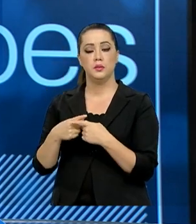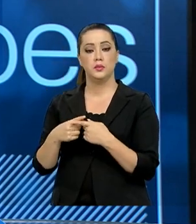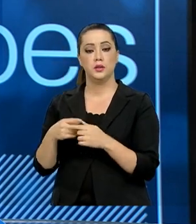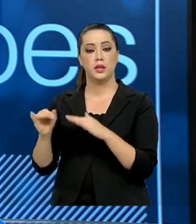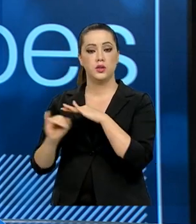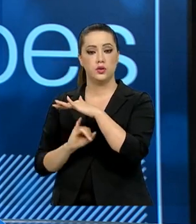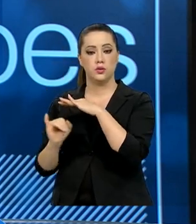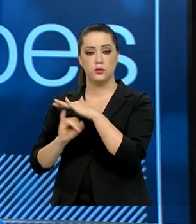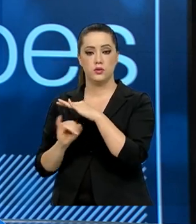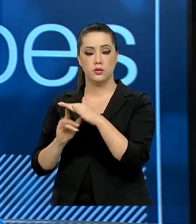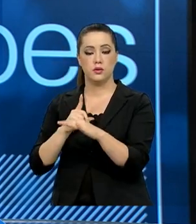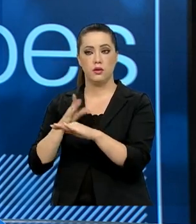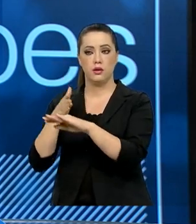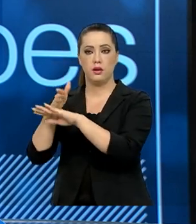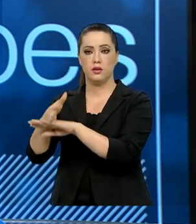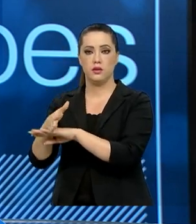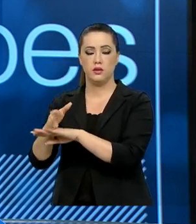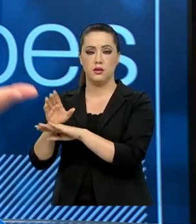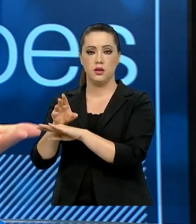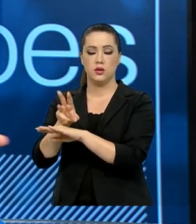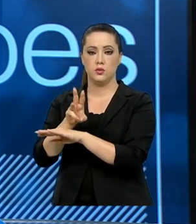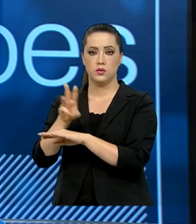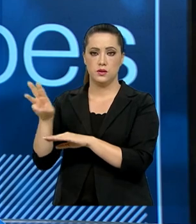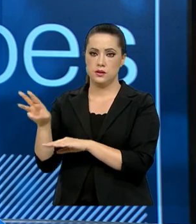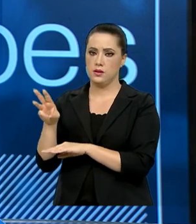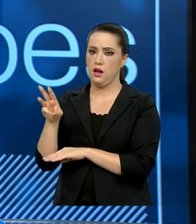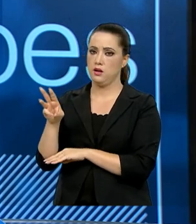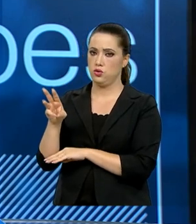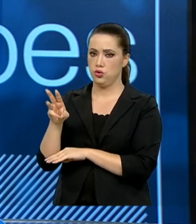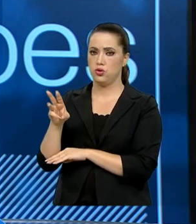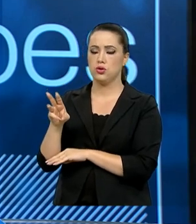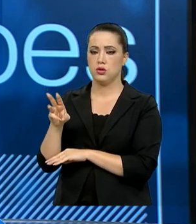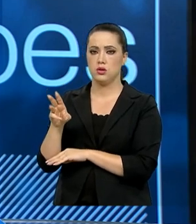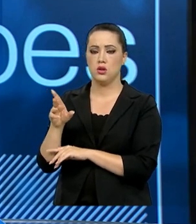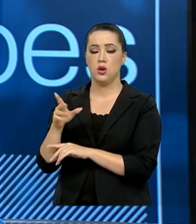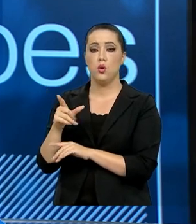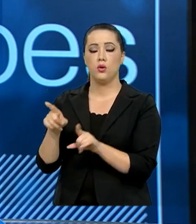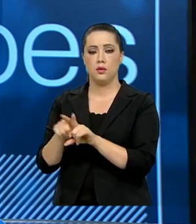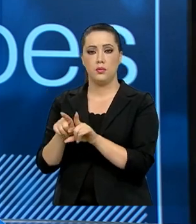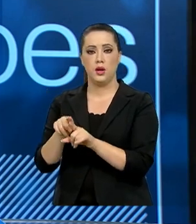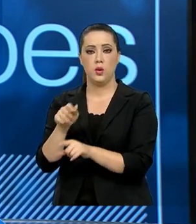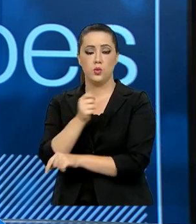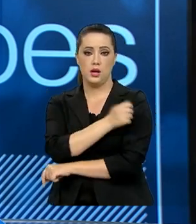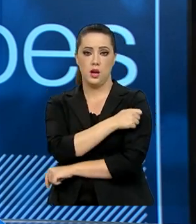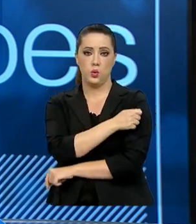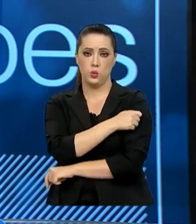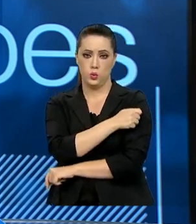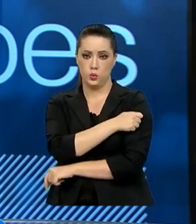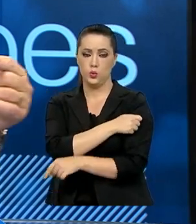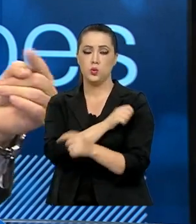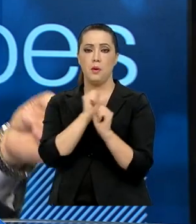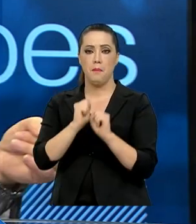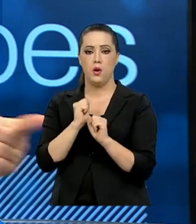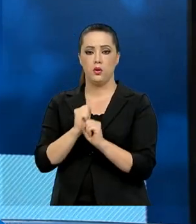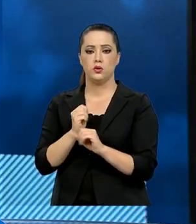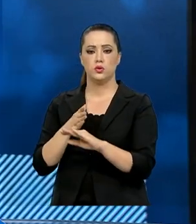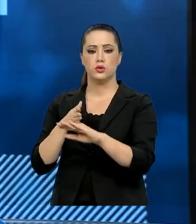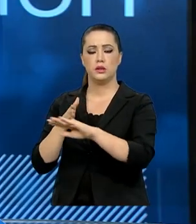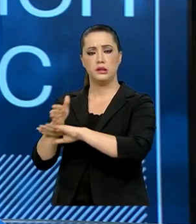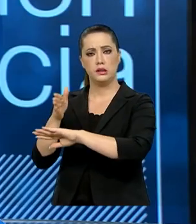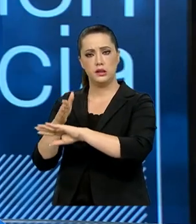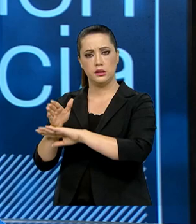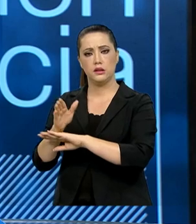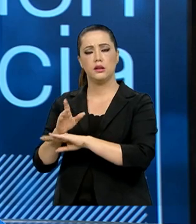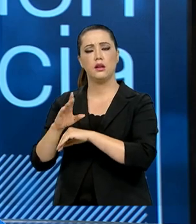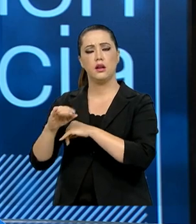portal de periódicos, por desenvolver pesquisas, seus estudantes de graduação, por consequência, têm também